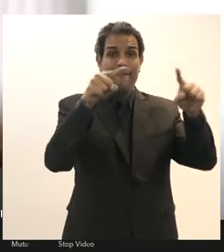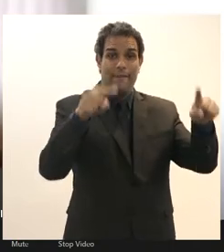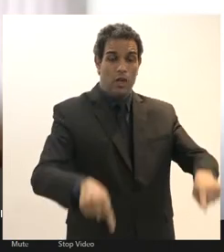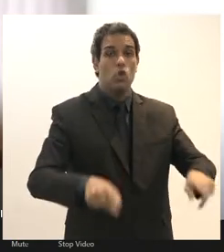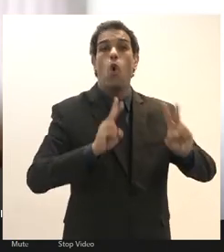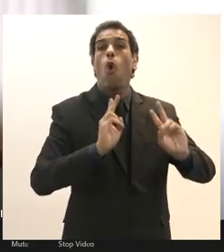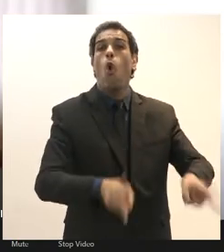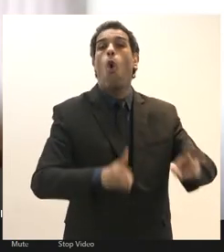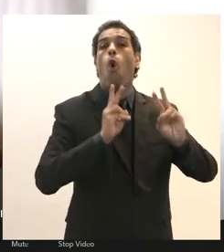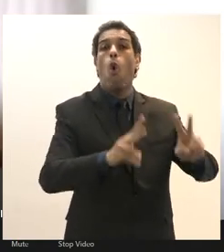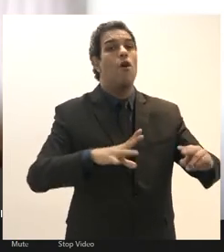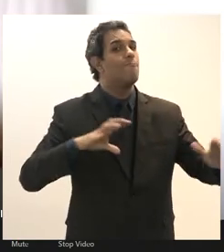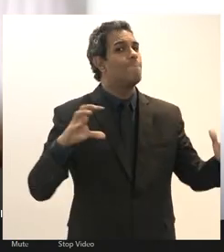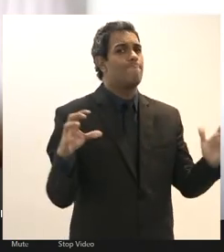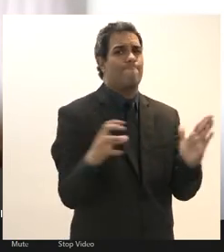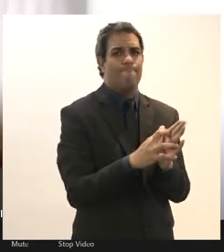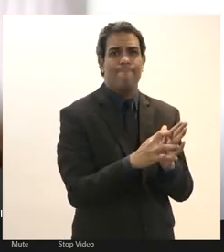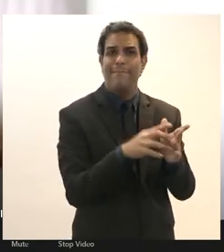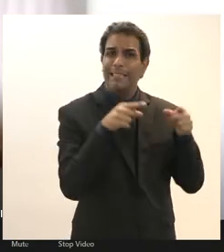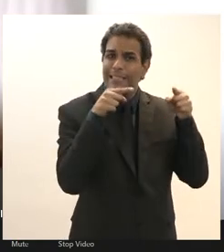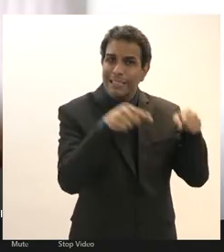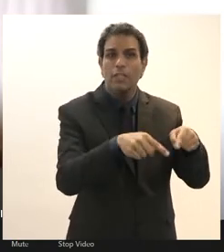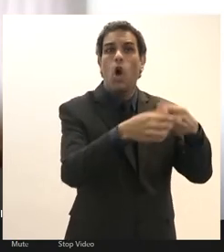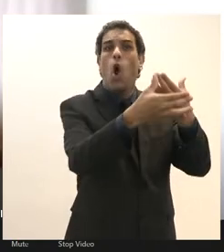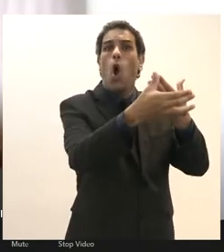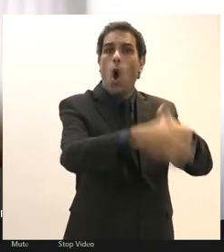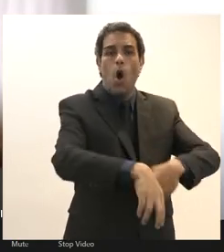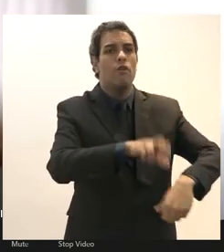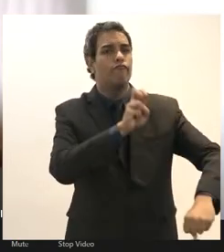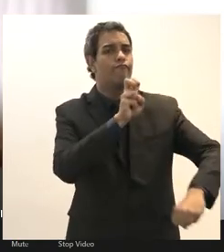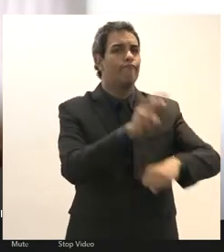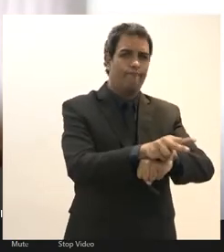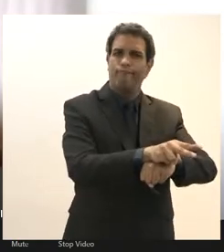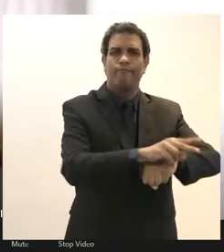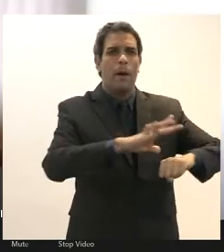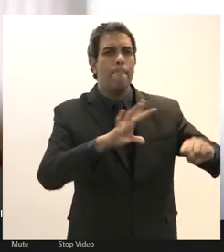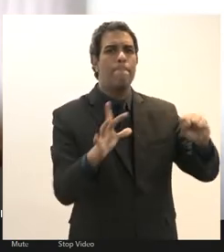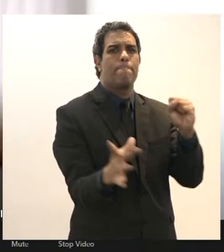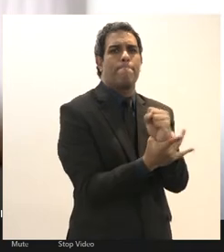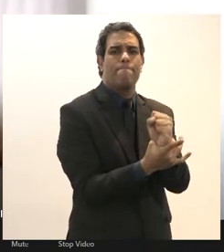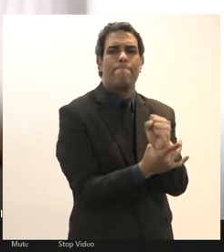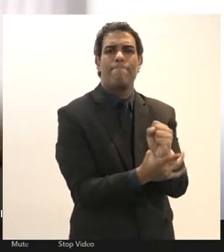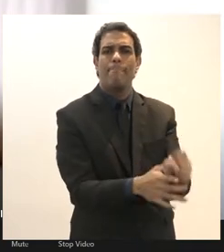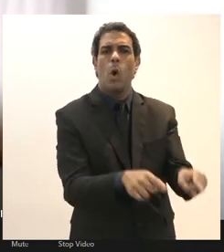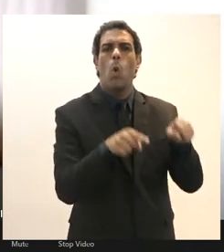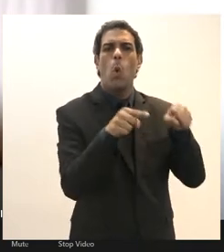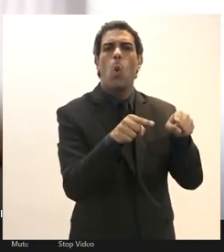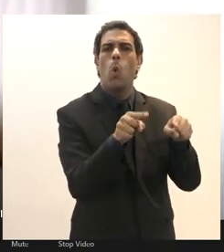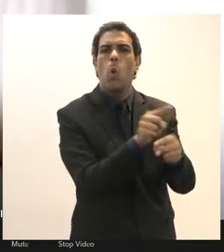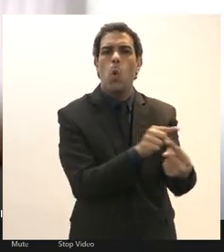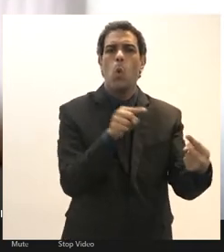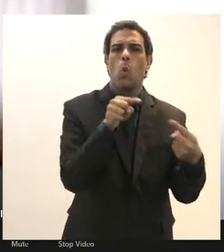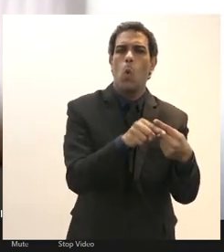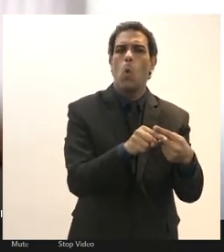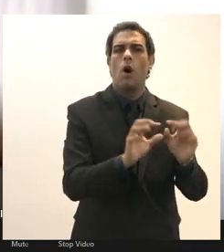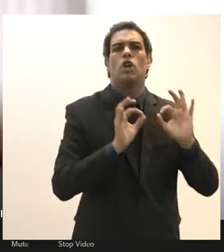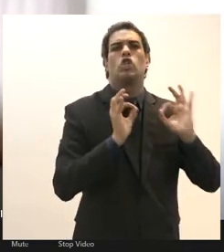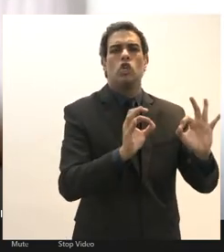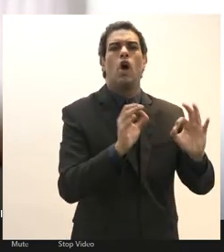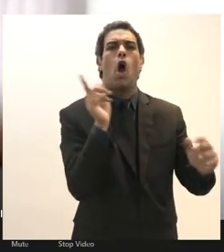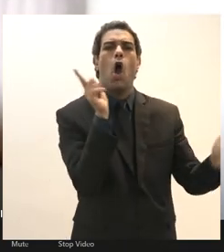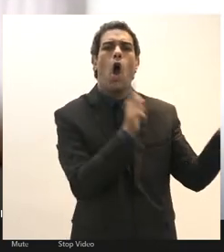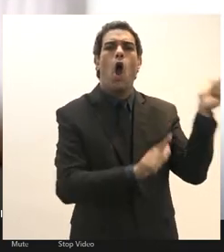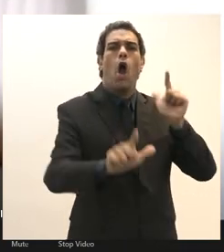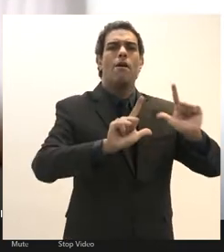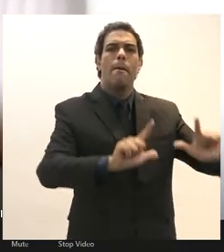servidor público como concursado e efetivado ele tem uma salva guarda para poder